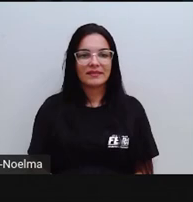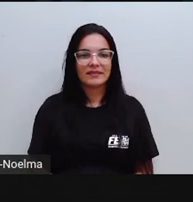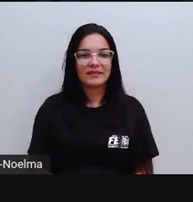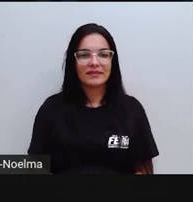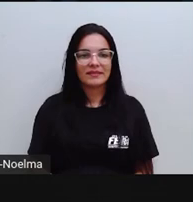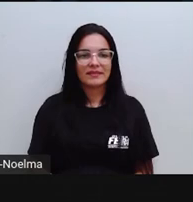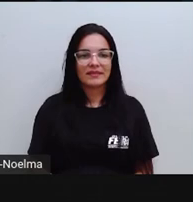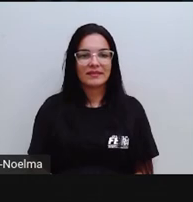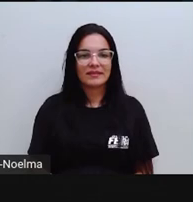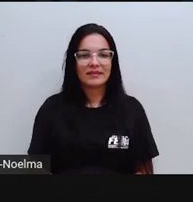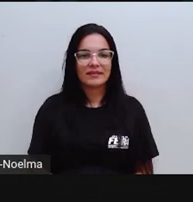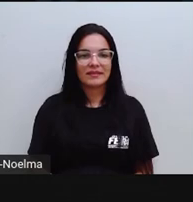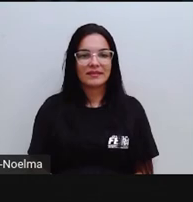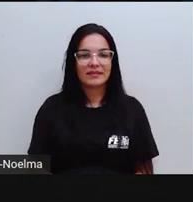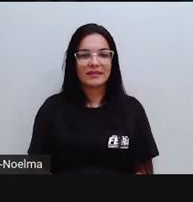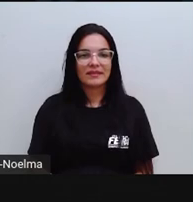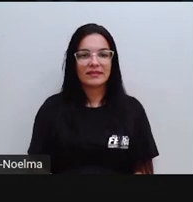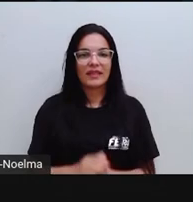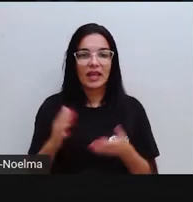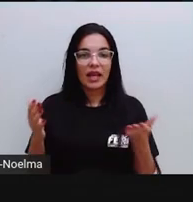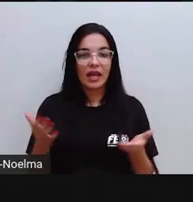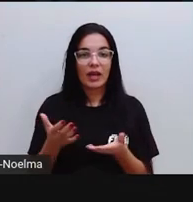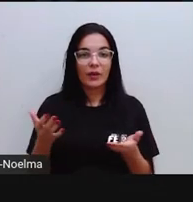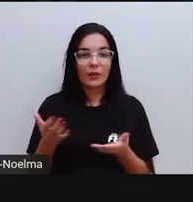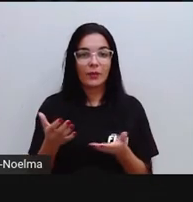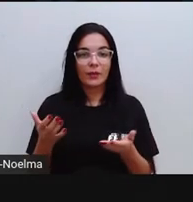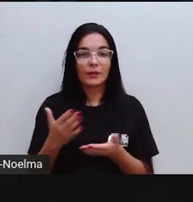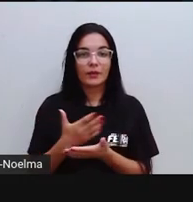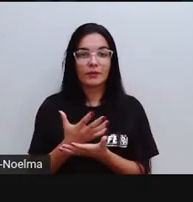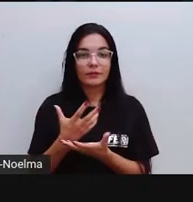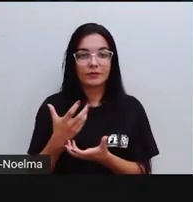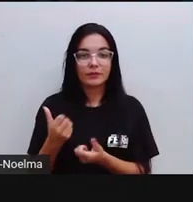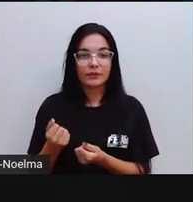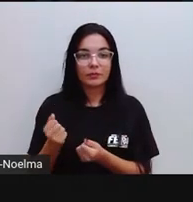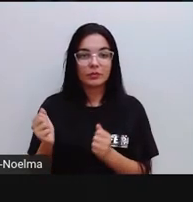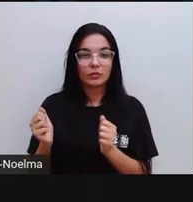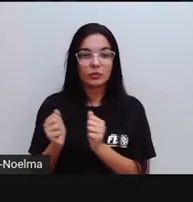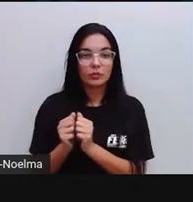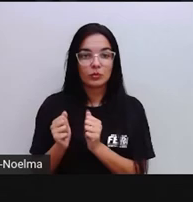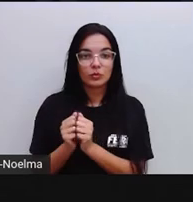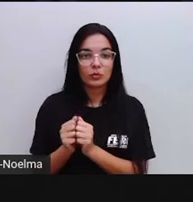Agora, nós vamos completar ali as palavras, tá?